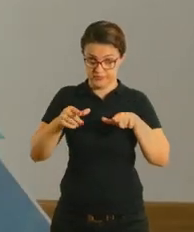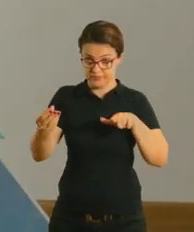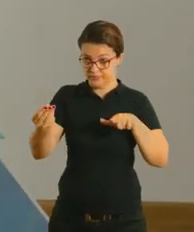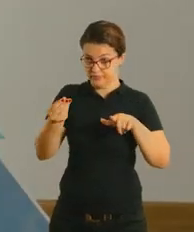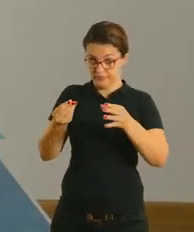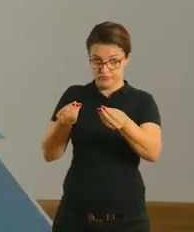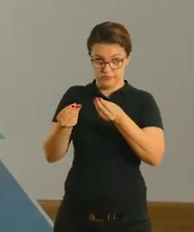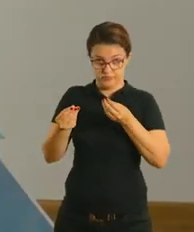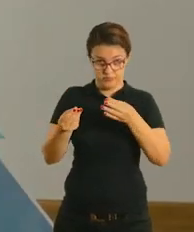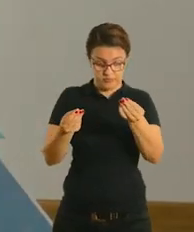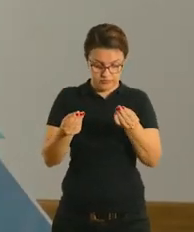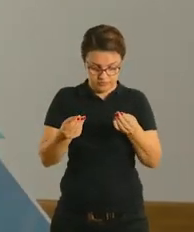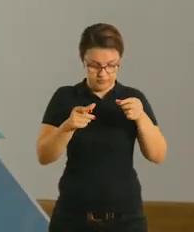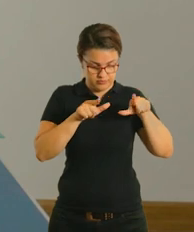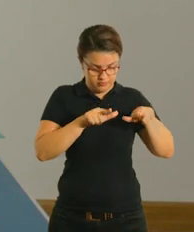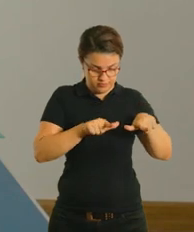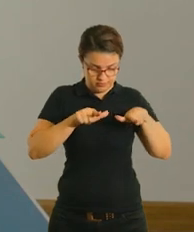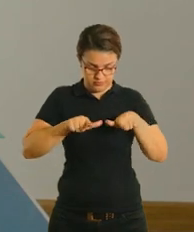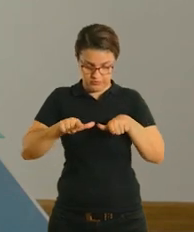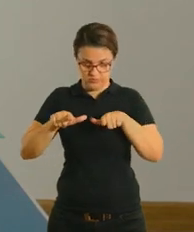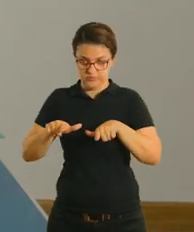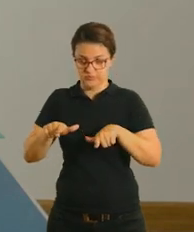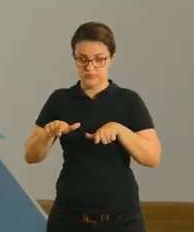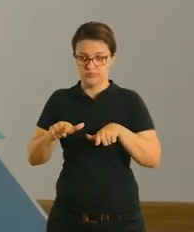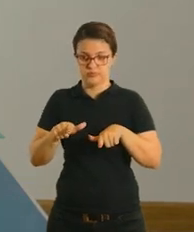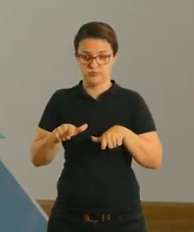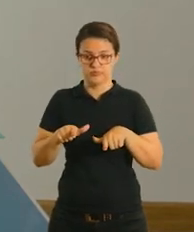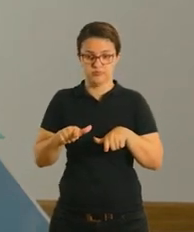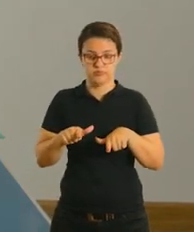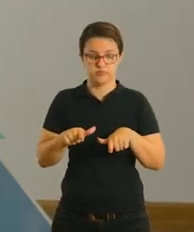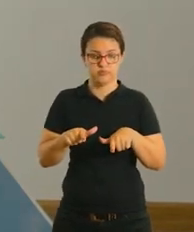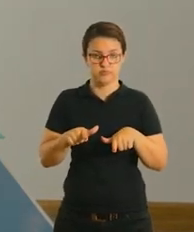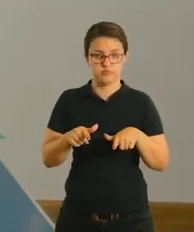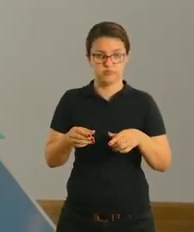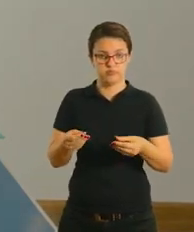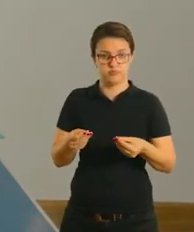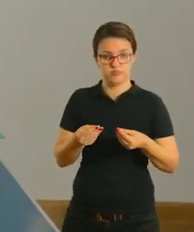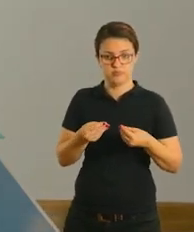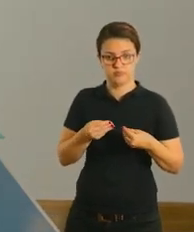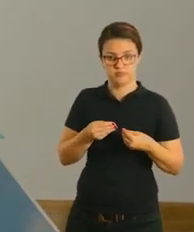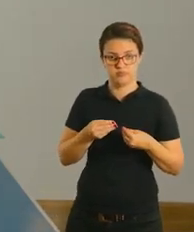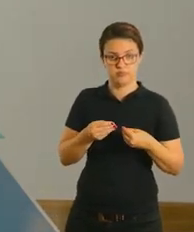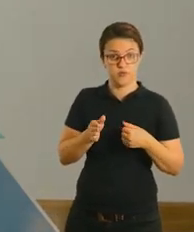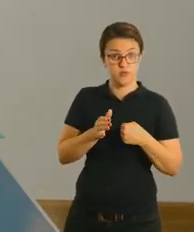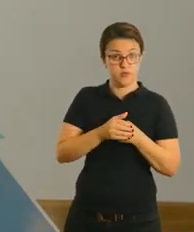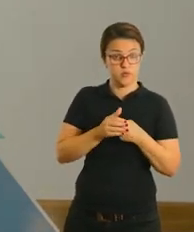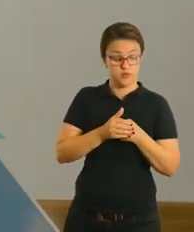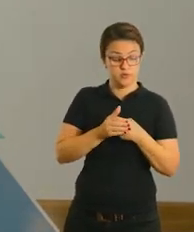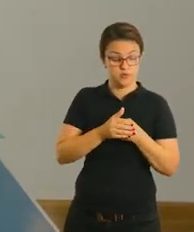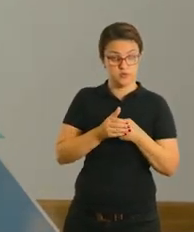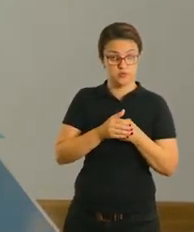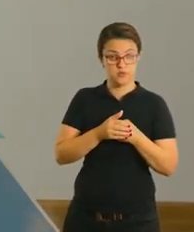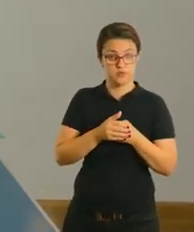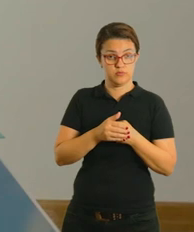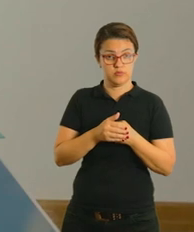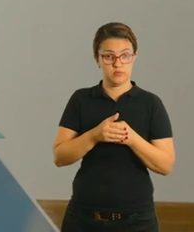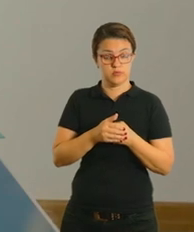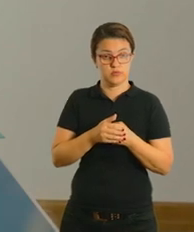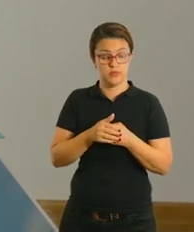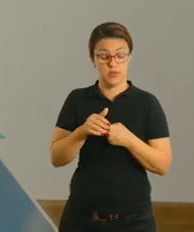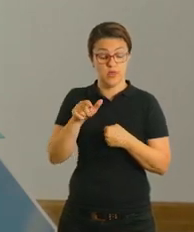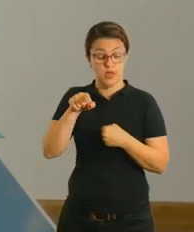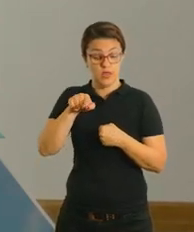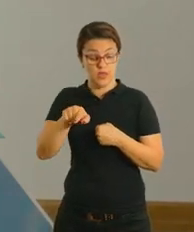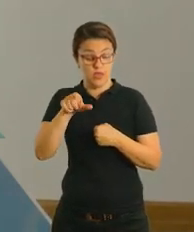você vai pegar os cartões e você vai recolher para que ela não veja mais os cartões e ela vai ter que